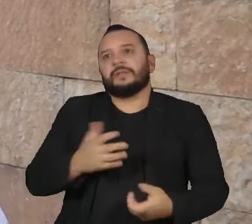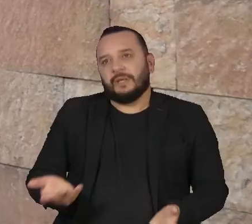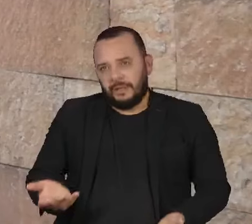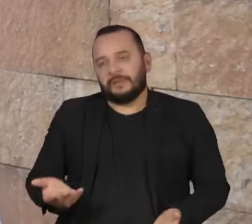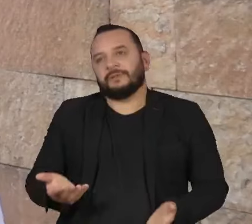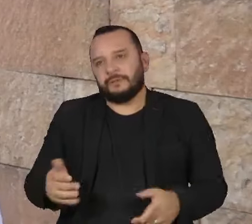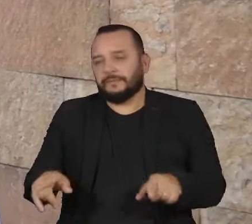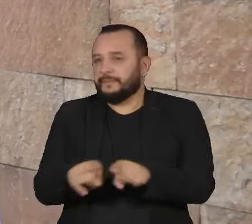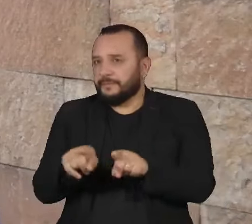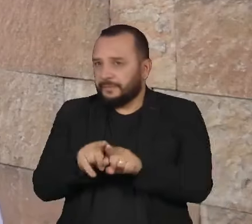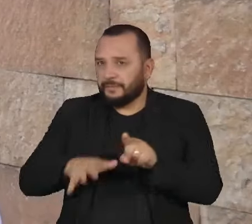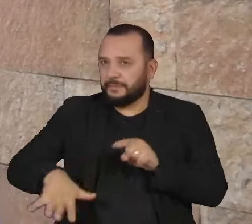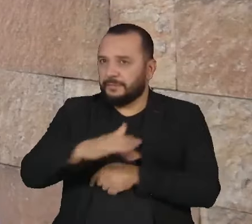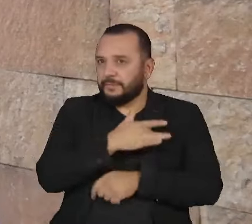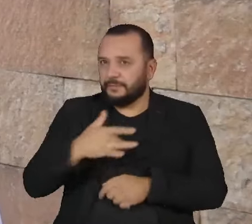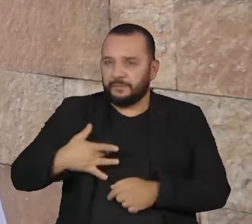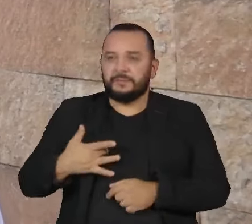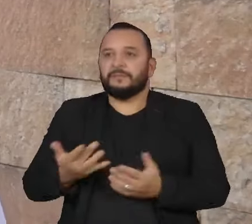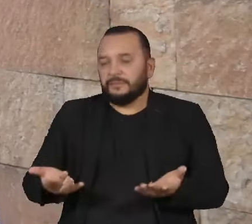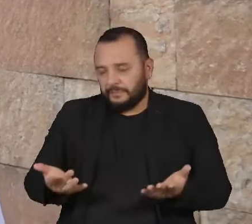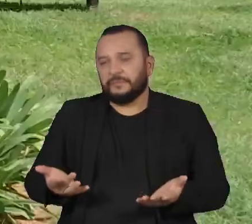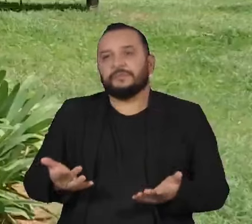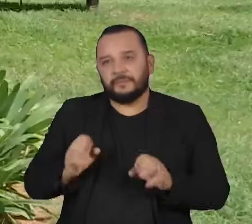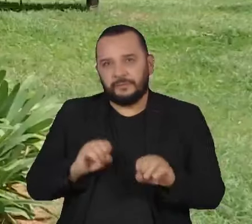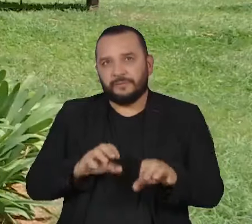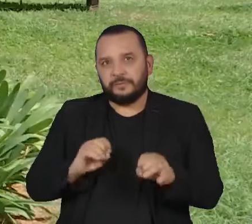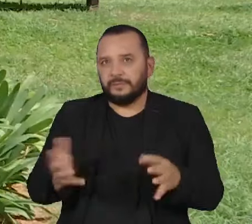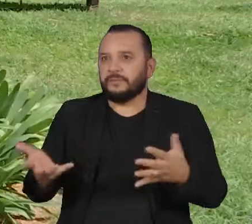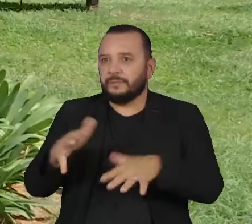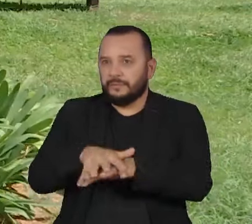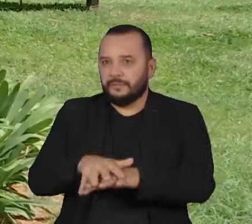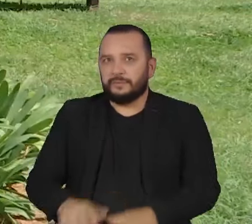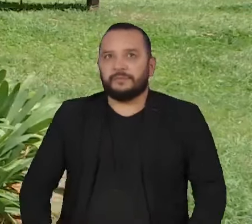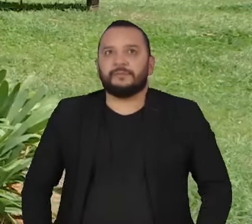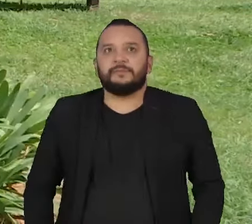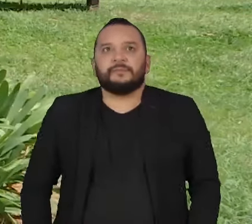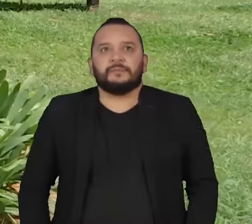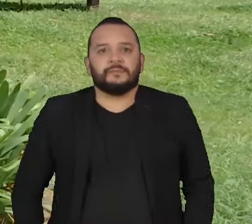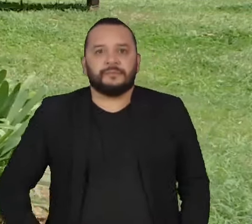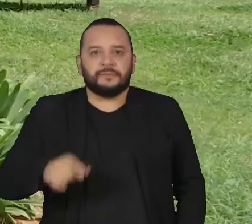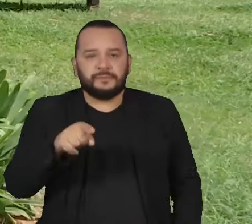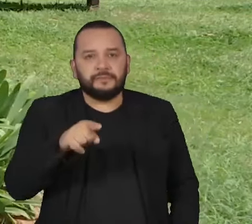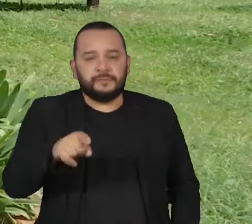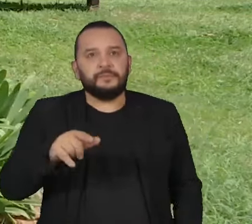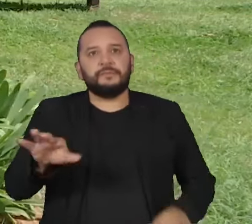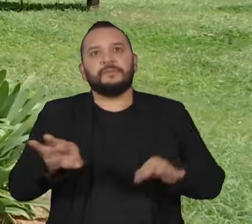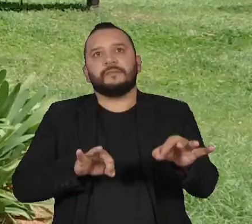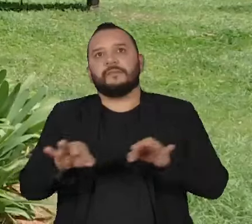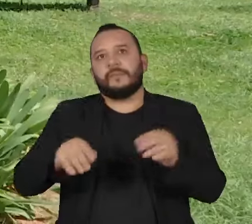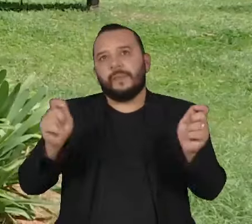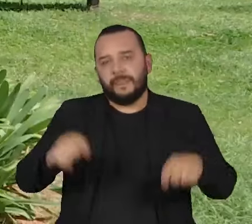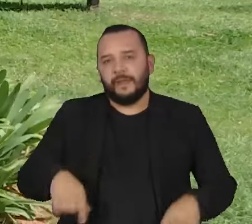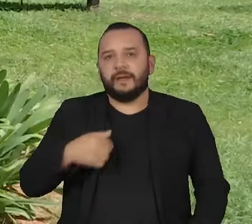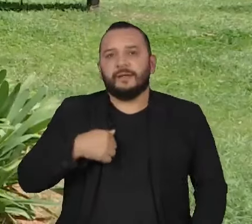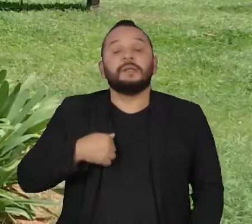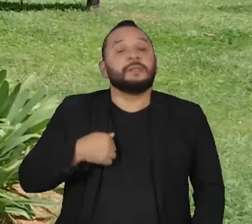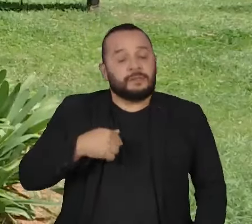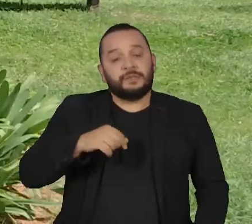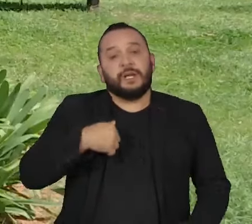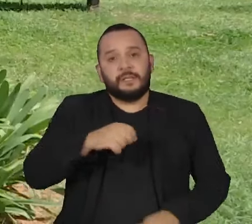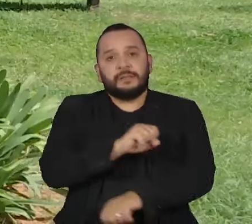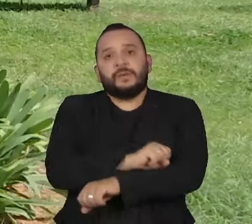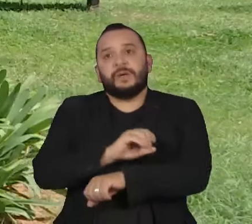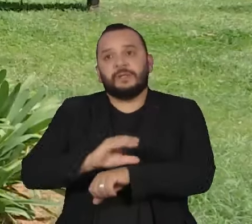do campo social, saúde, educação, inclusão. Essas iniciativas fazem de São Caetano do Sul a oitava cidade